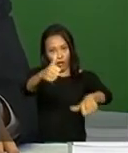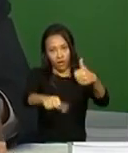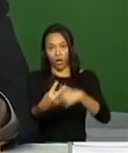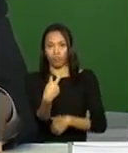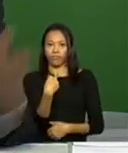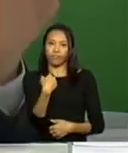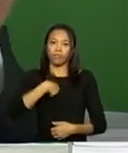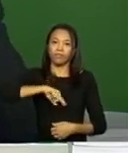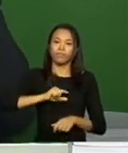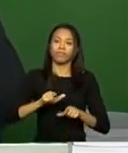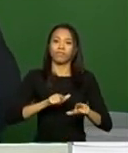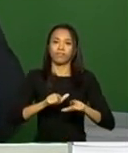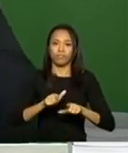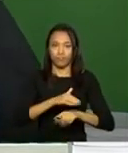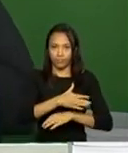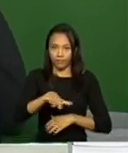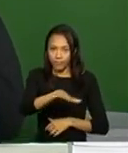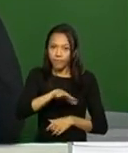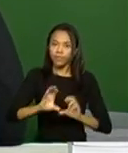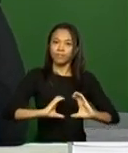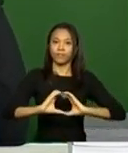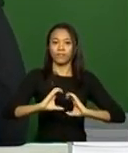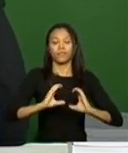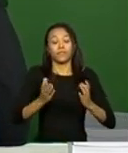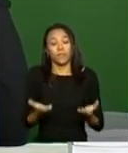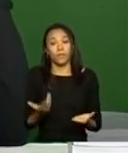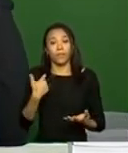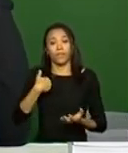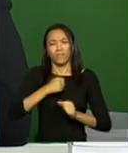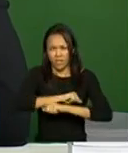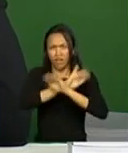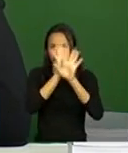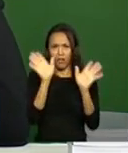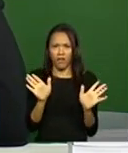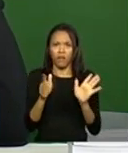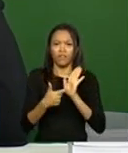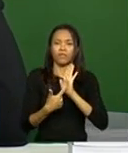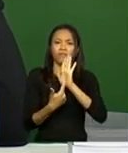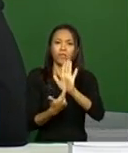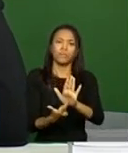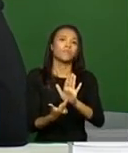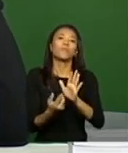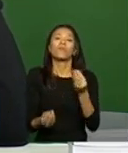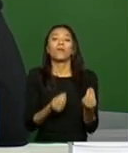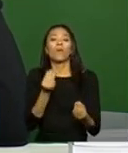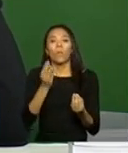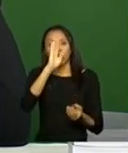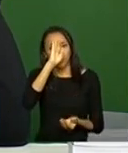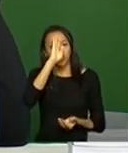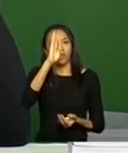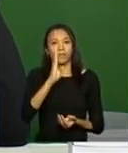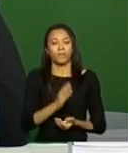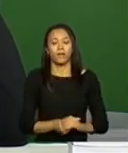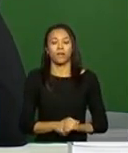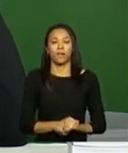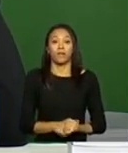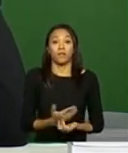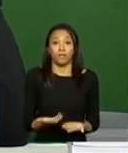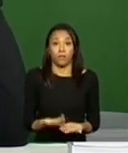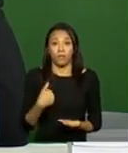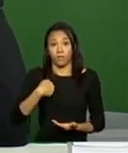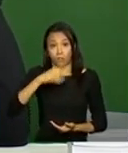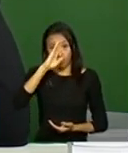Então, sendo prático, vamos ali direto a quais são as coisas principais. O principal